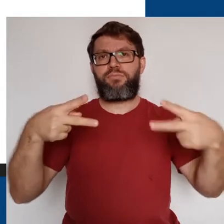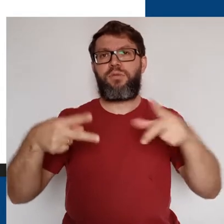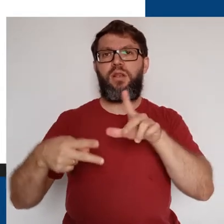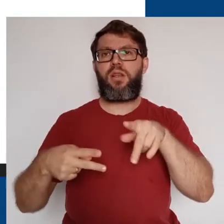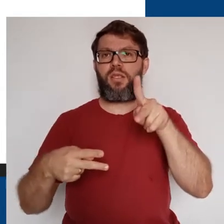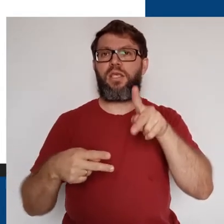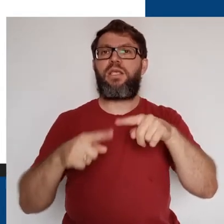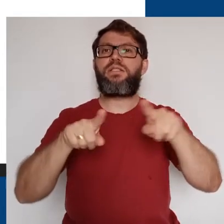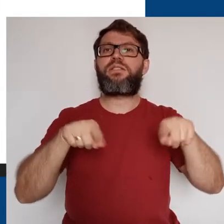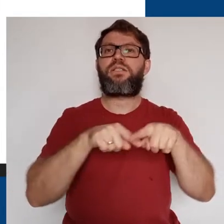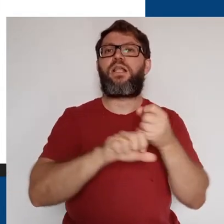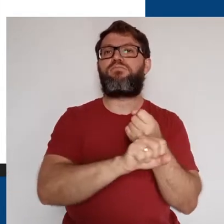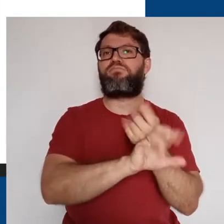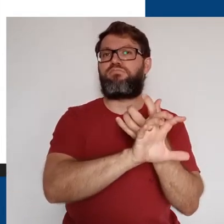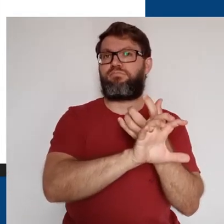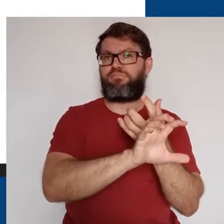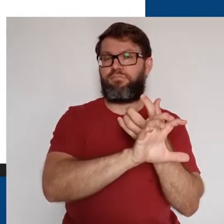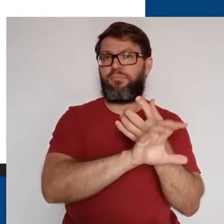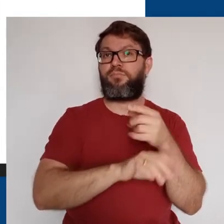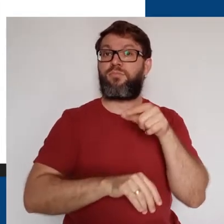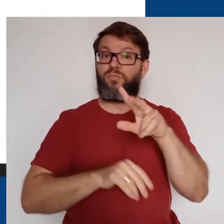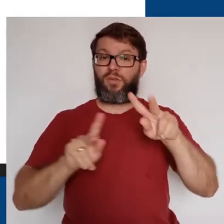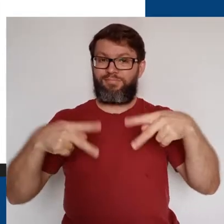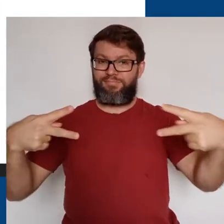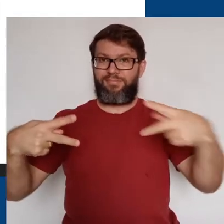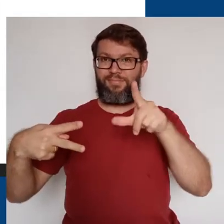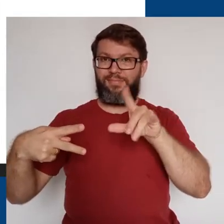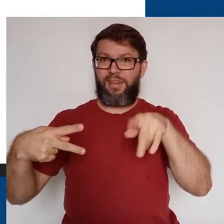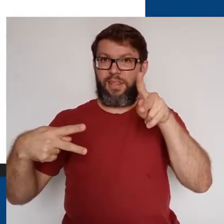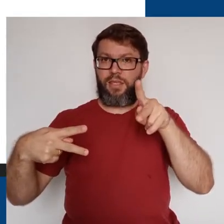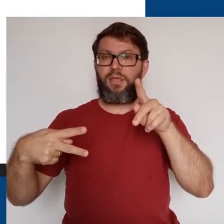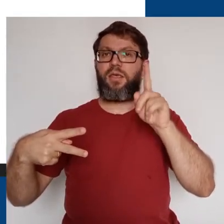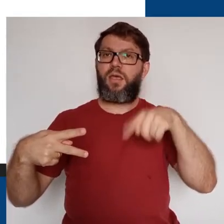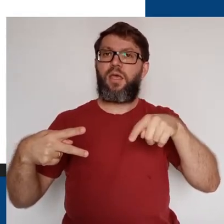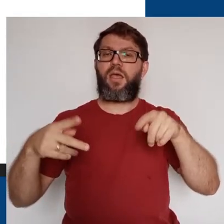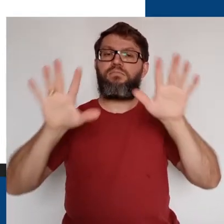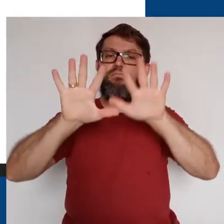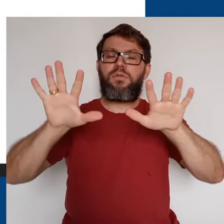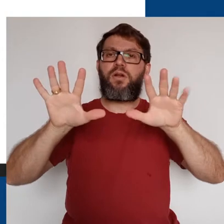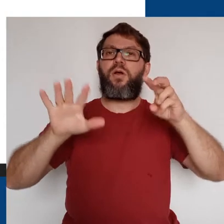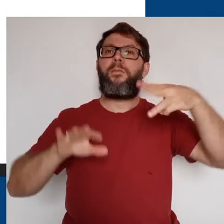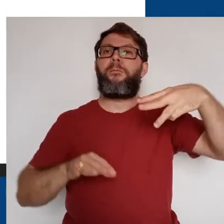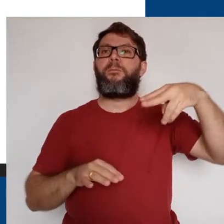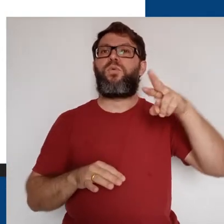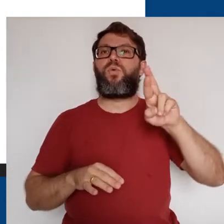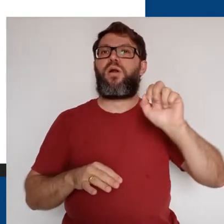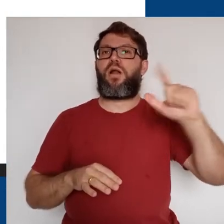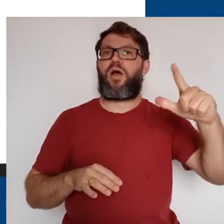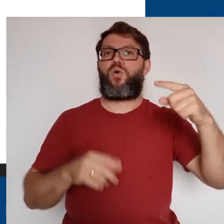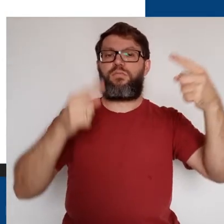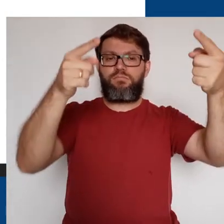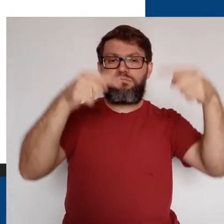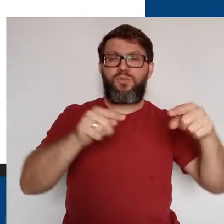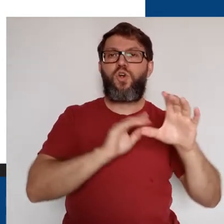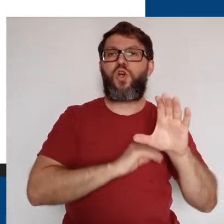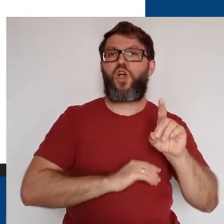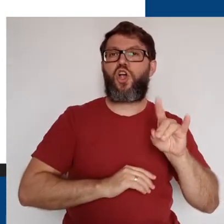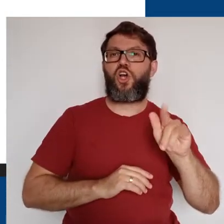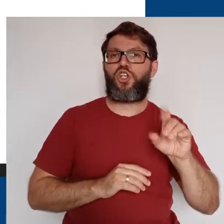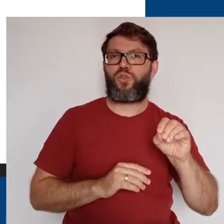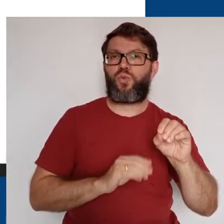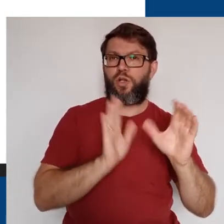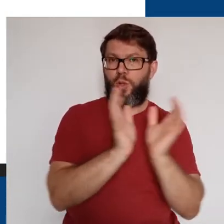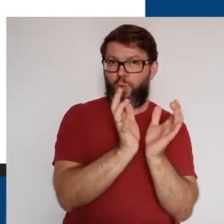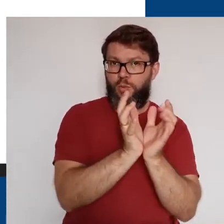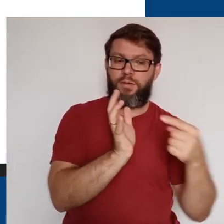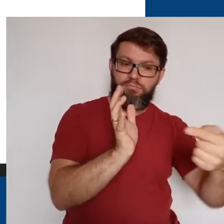sala de videoconferência do Meet. O link para essa sala fica na capa do nosso mural, abaixo do código da turma e